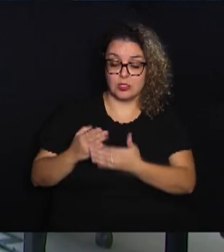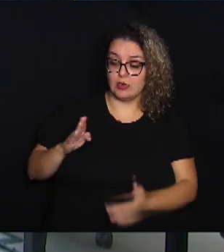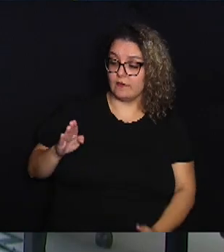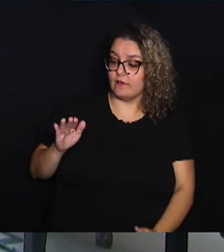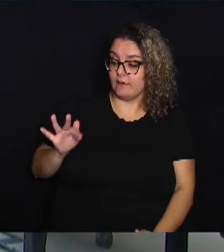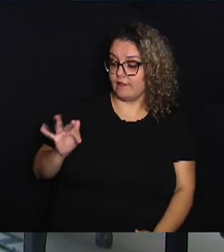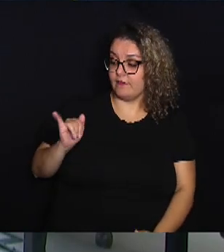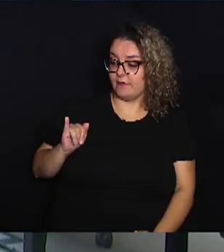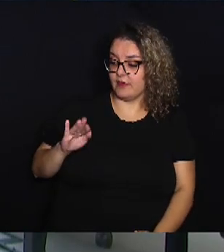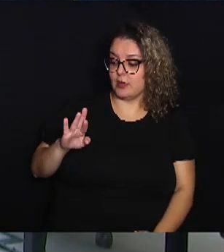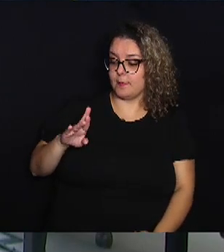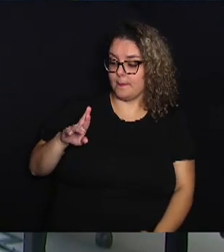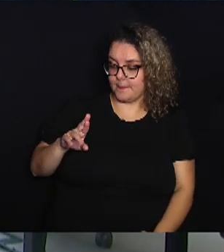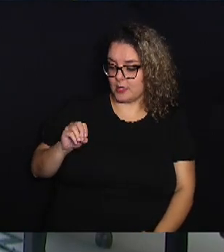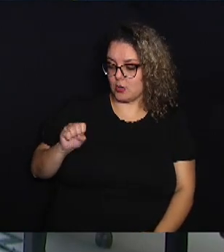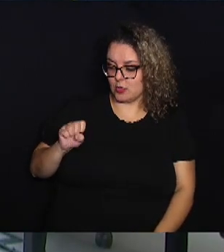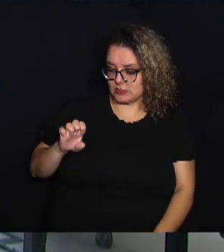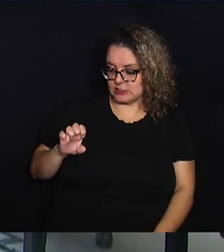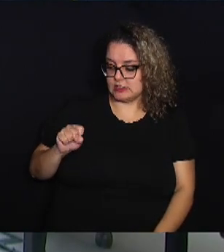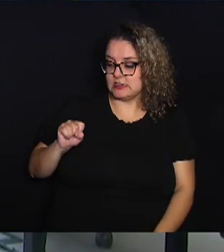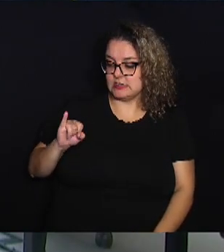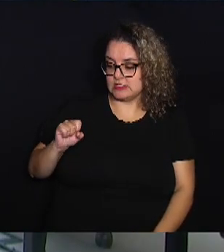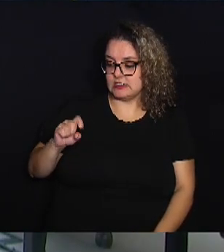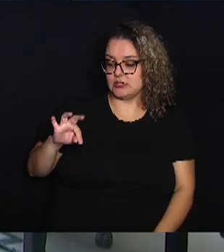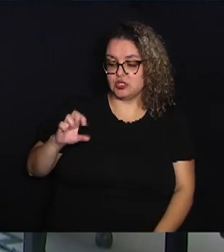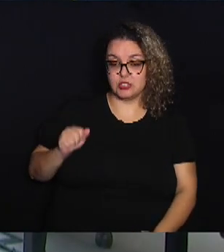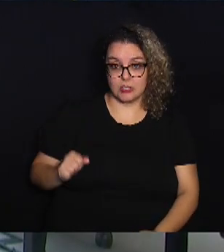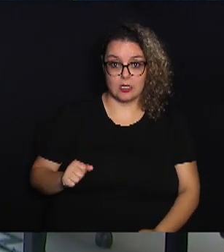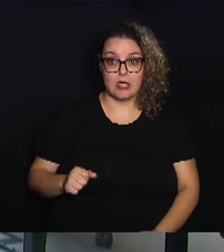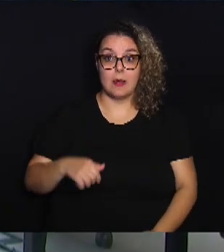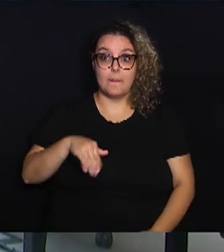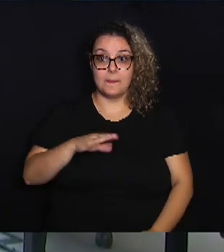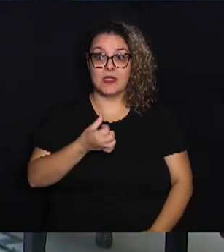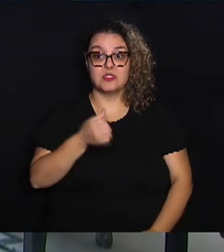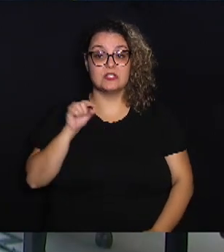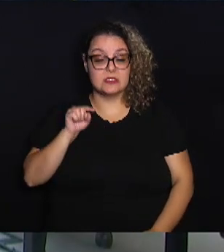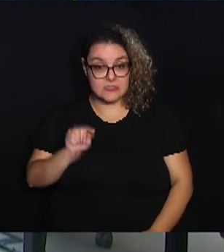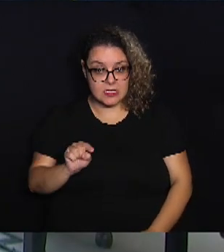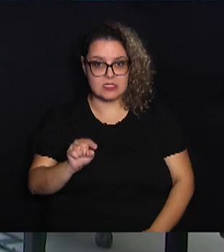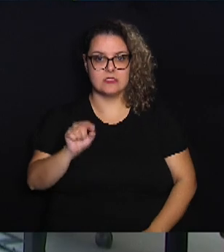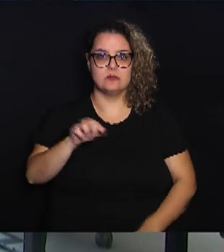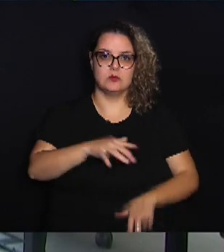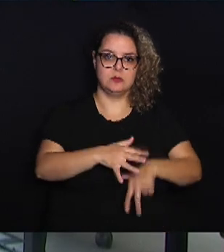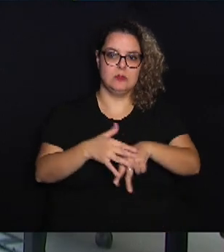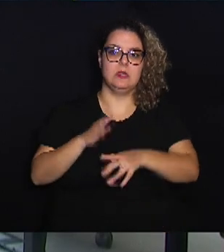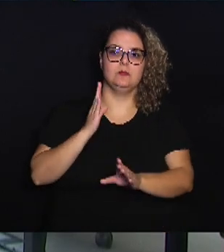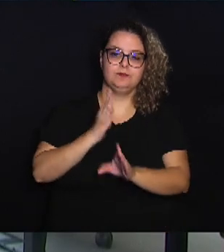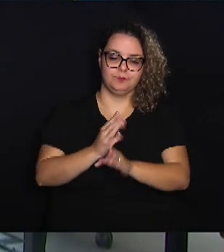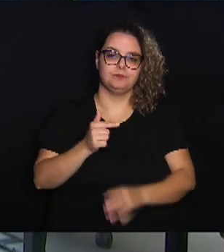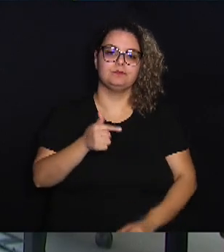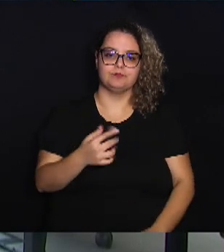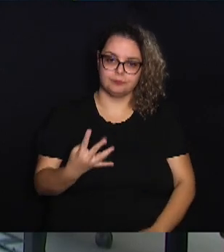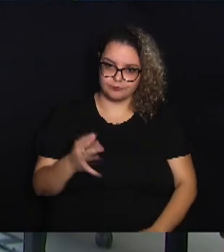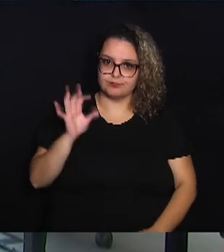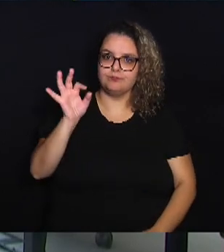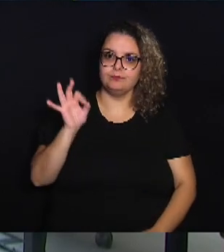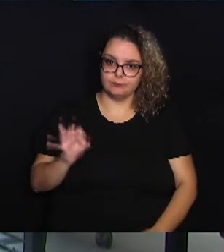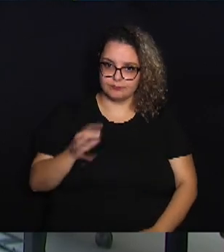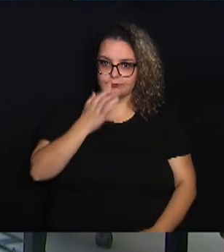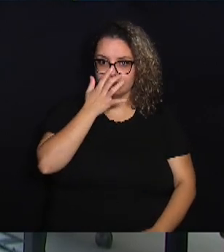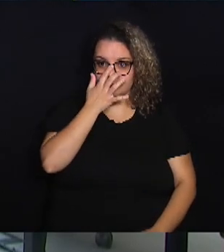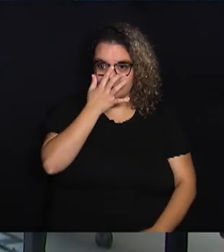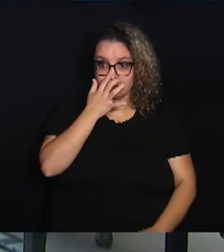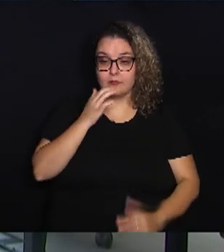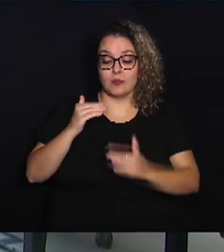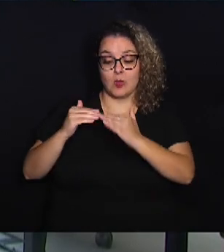Cística, existem mais de 6 mil pacientes identificados no país, nos quais 74% são